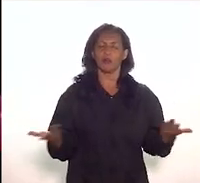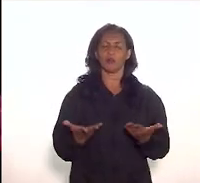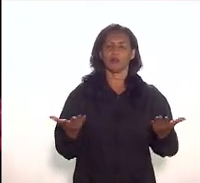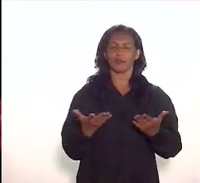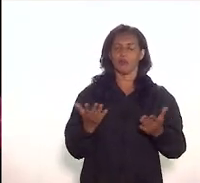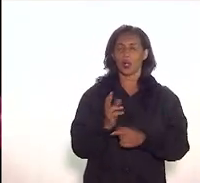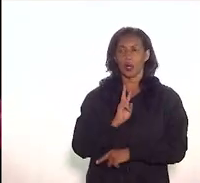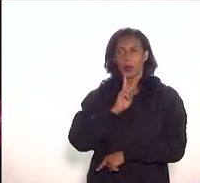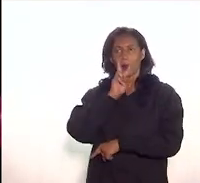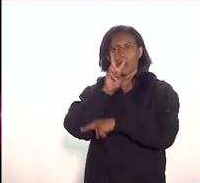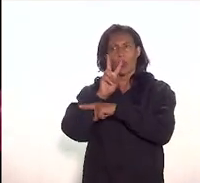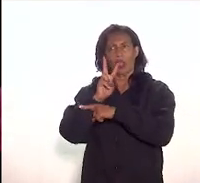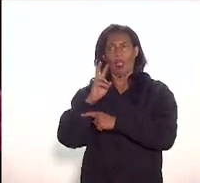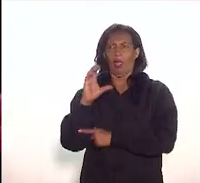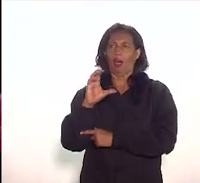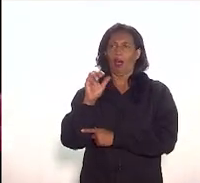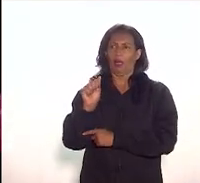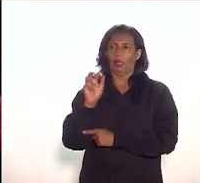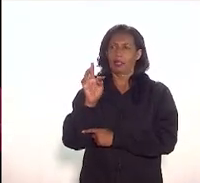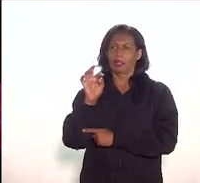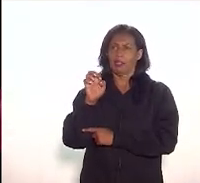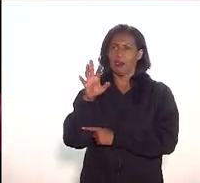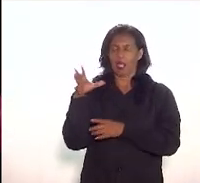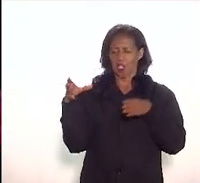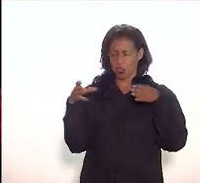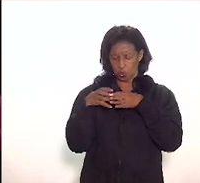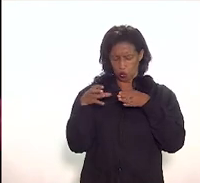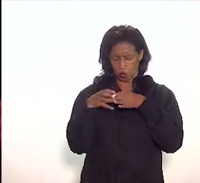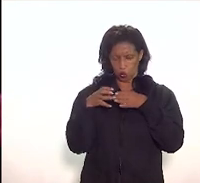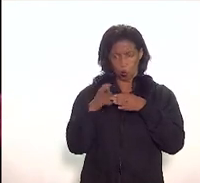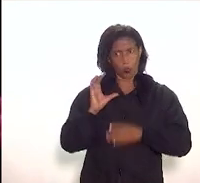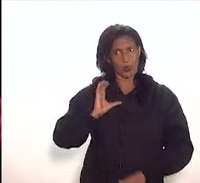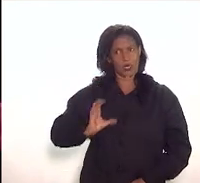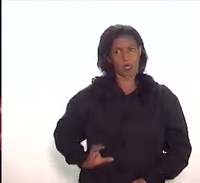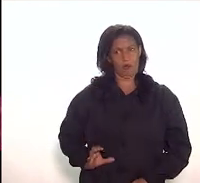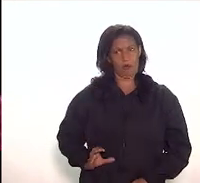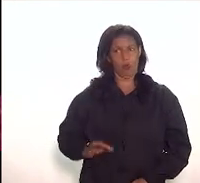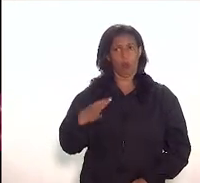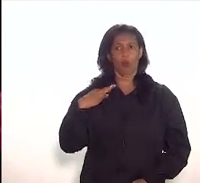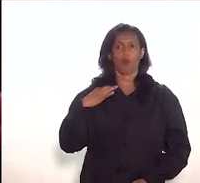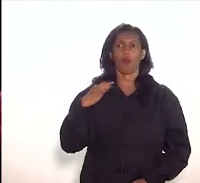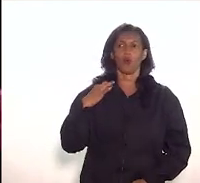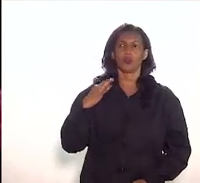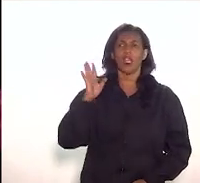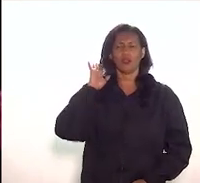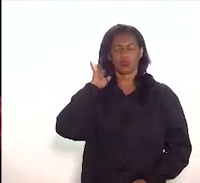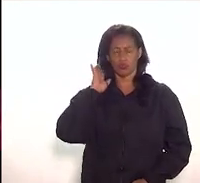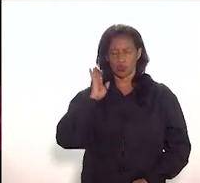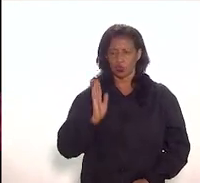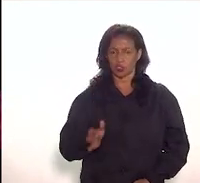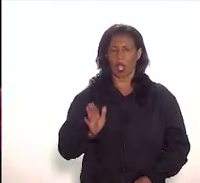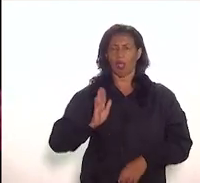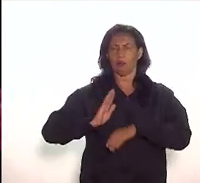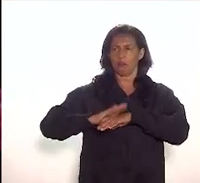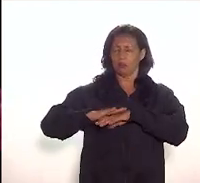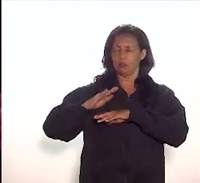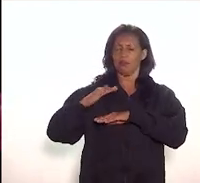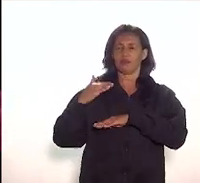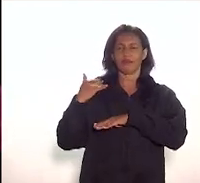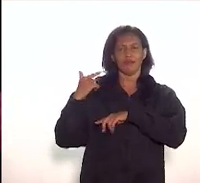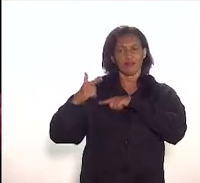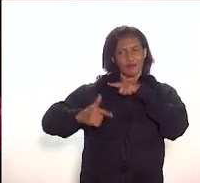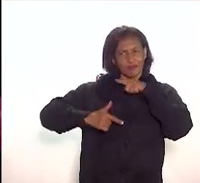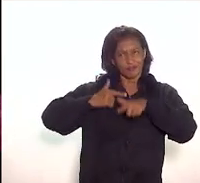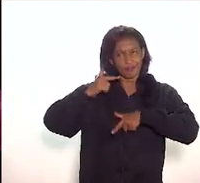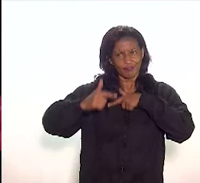Preserva Catete como um grupo civil de voluntários já vem atuando e já